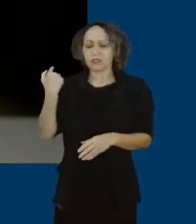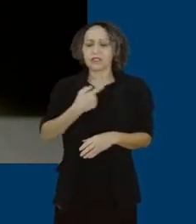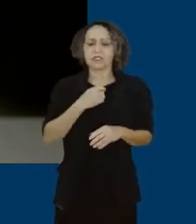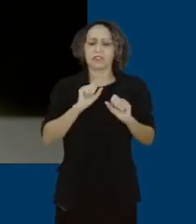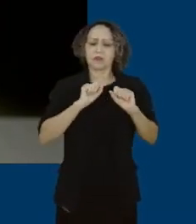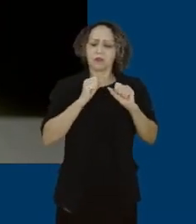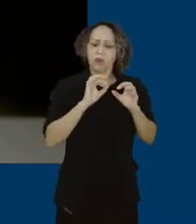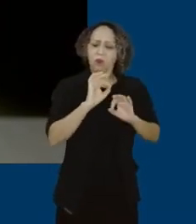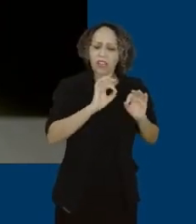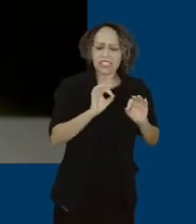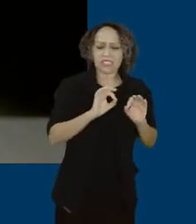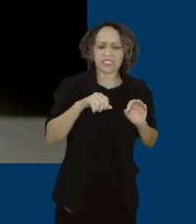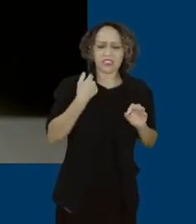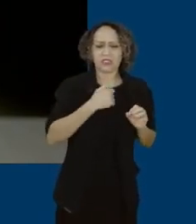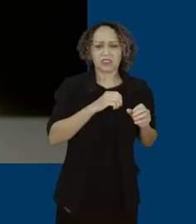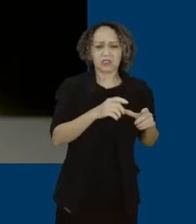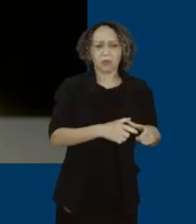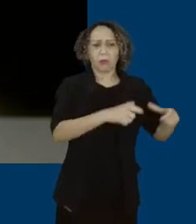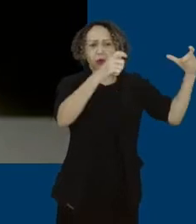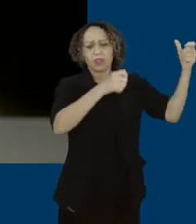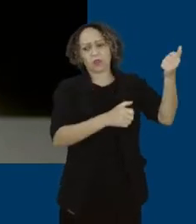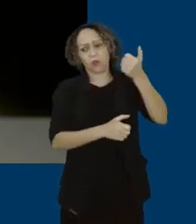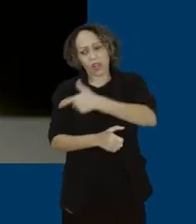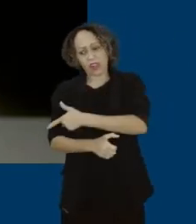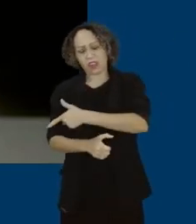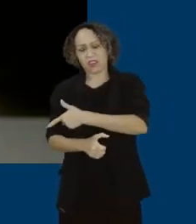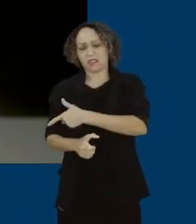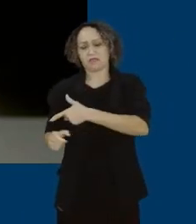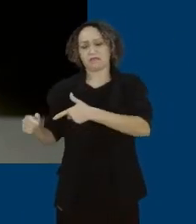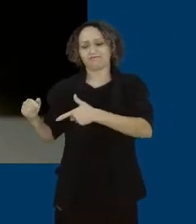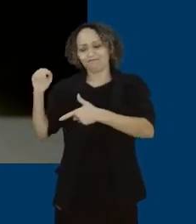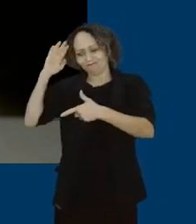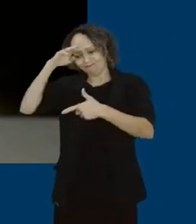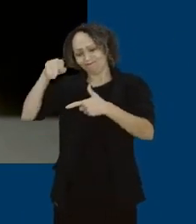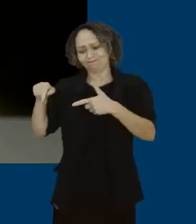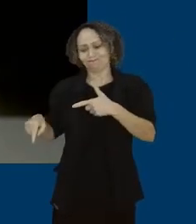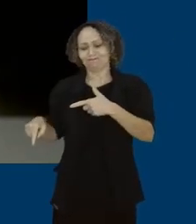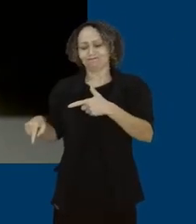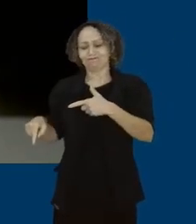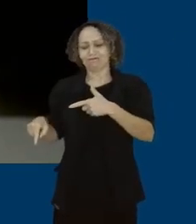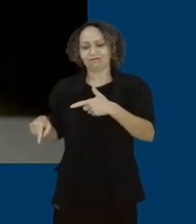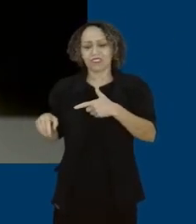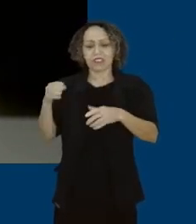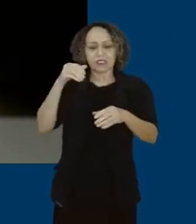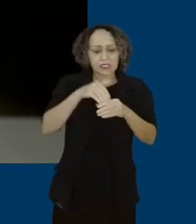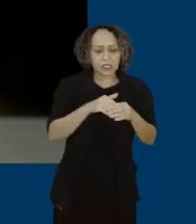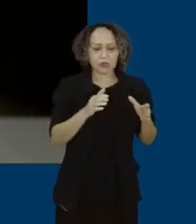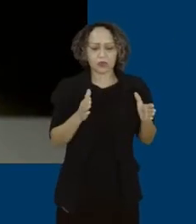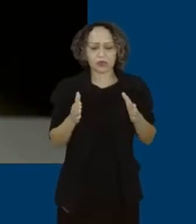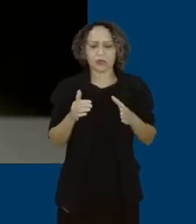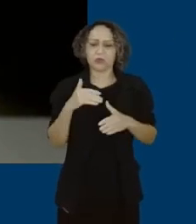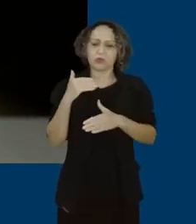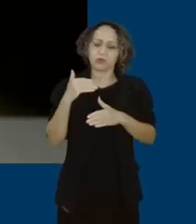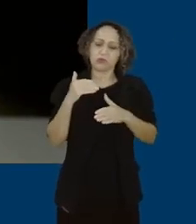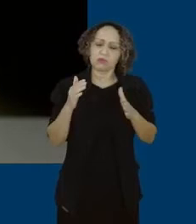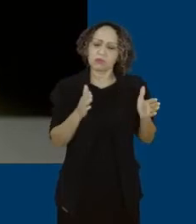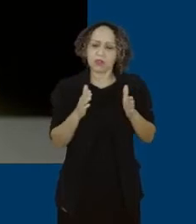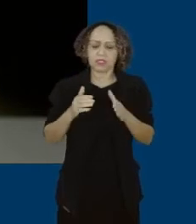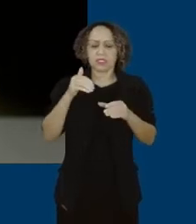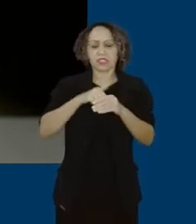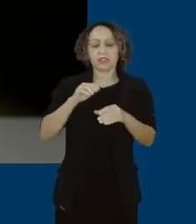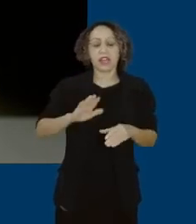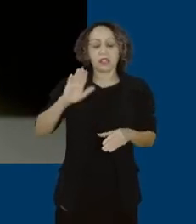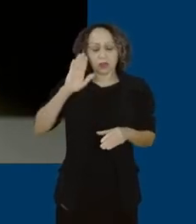seja maioria, derrotar o bolsonarismo no processo eleitoral e fazer com que a solidariedade, a harmonia, a